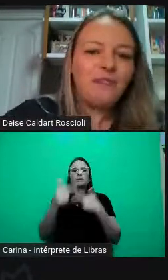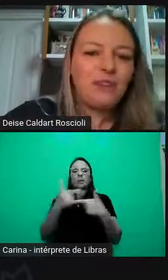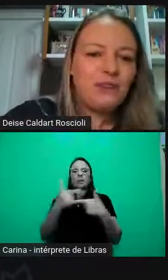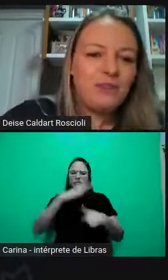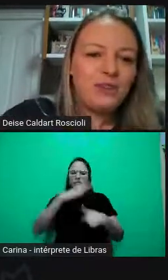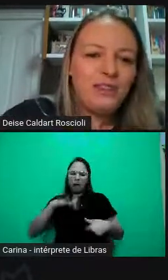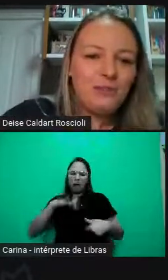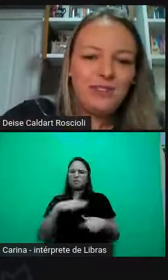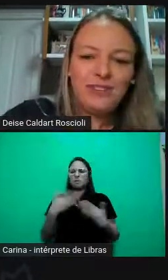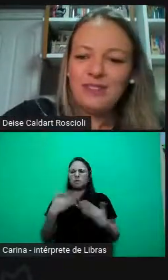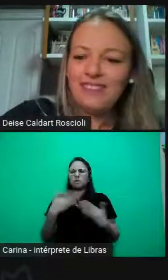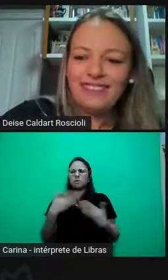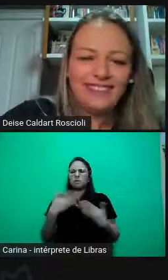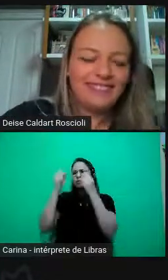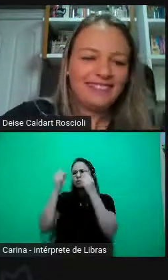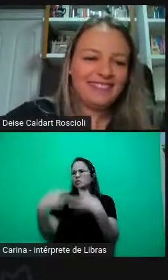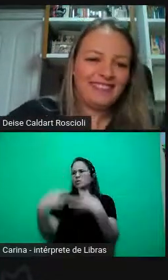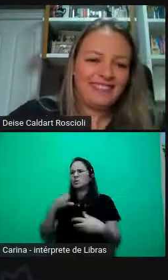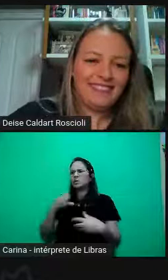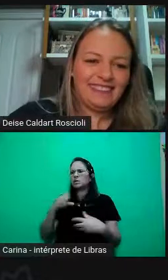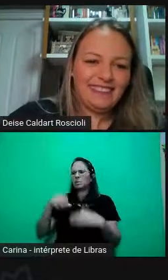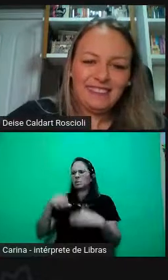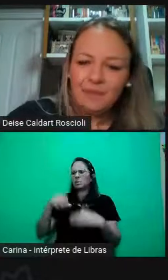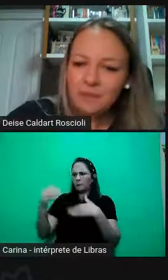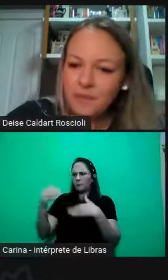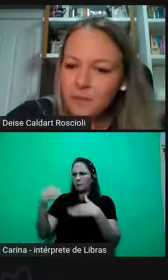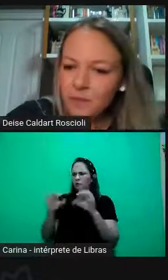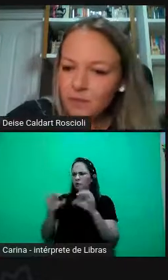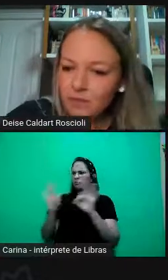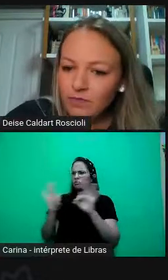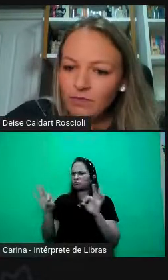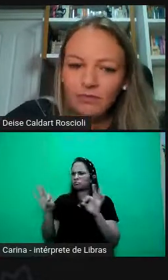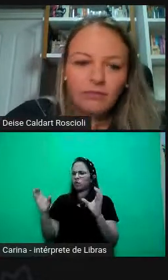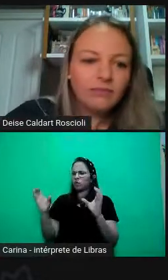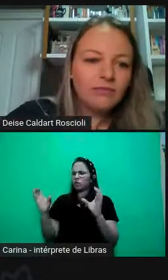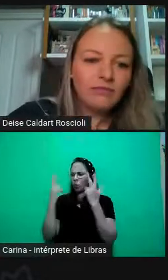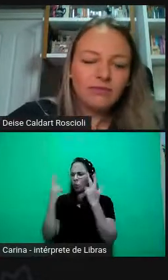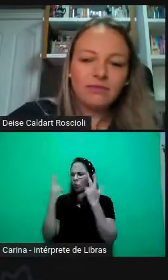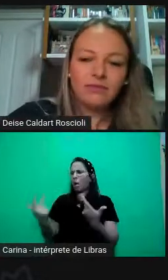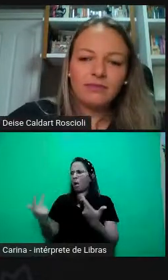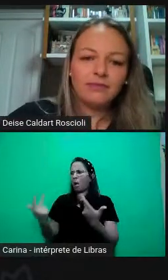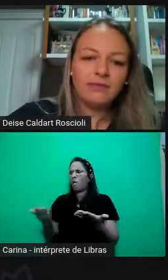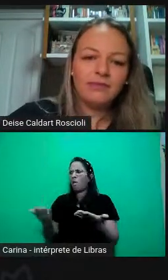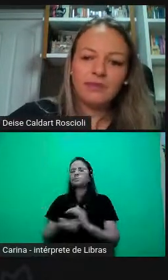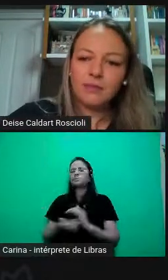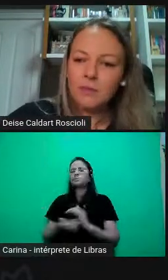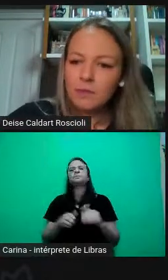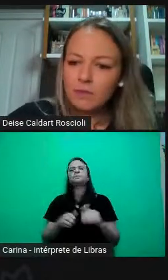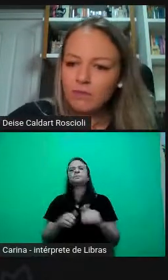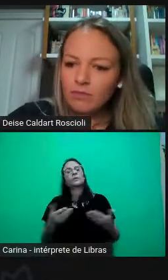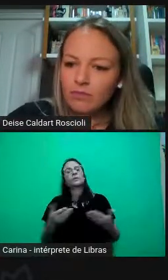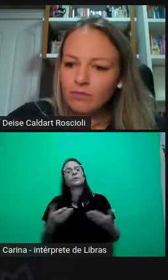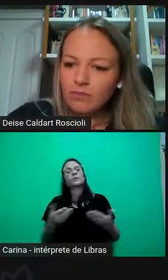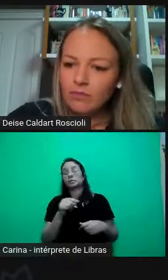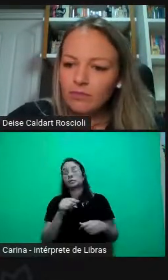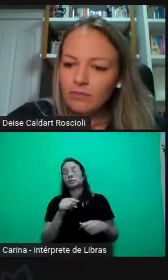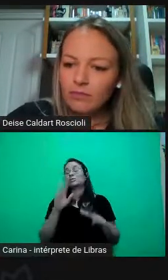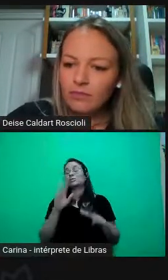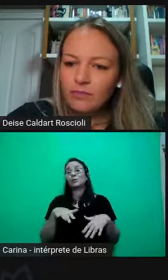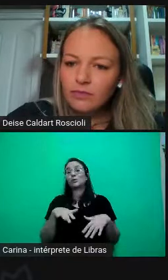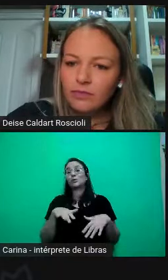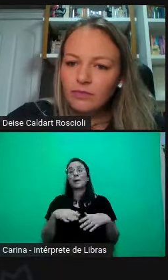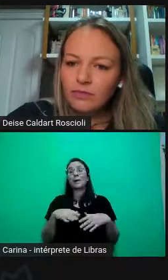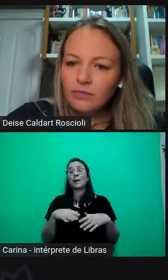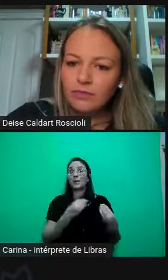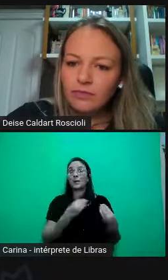né, fala um pouquinho para a gente sobre isso. Ótimo, Neize, perfeito. isso é super emblemático e há